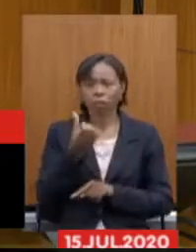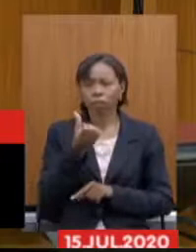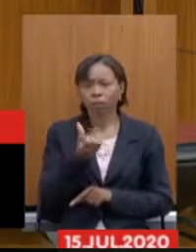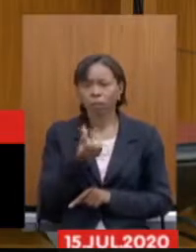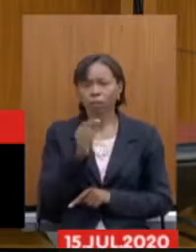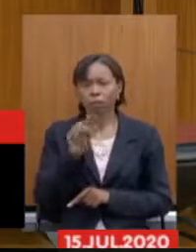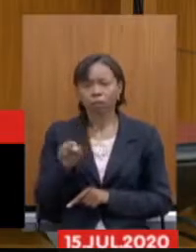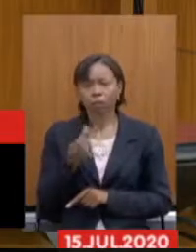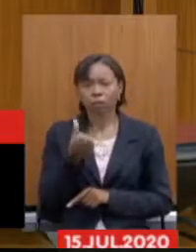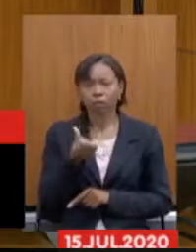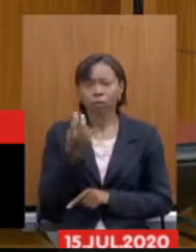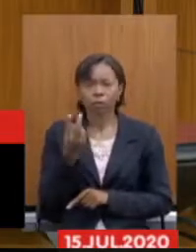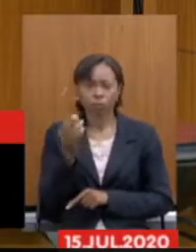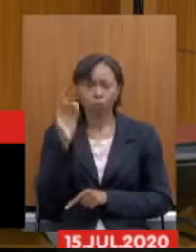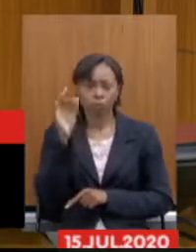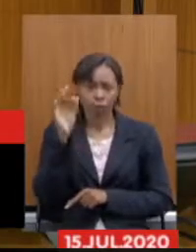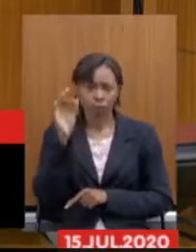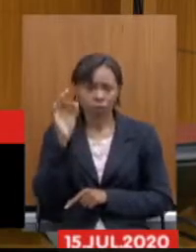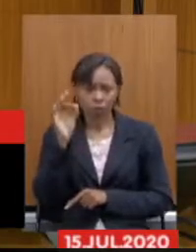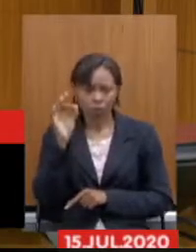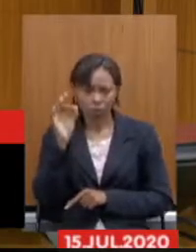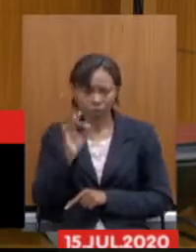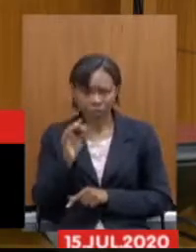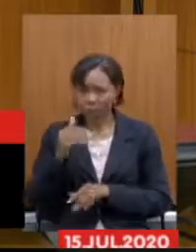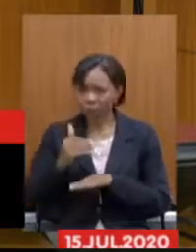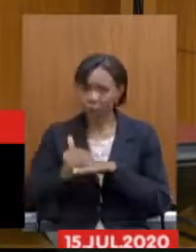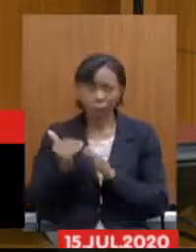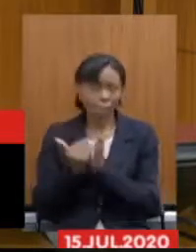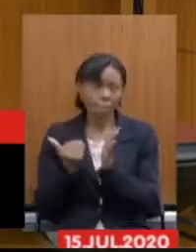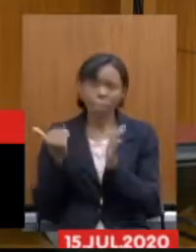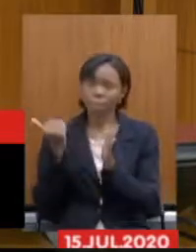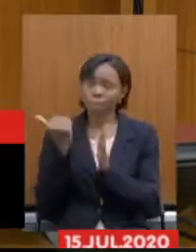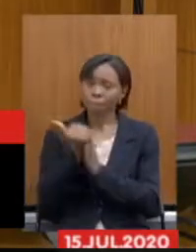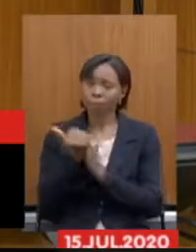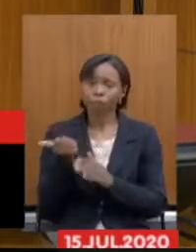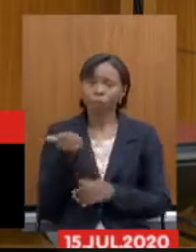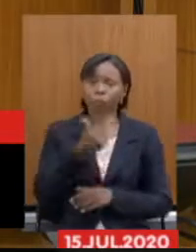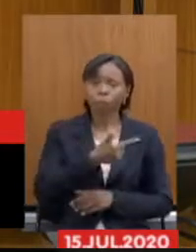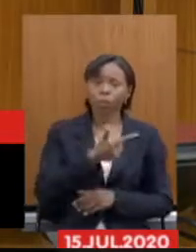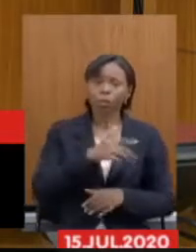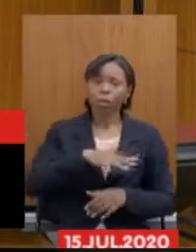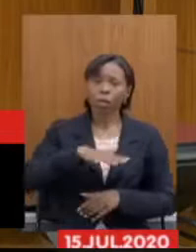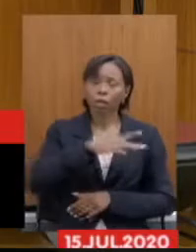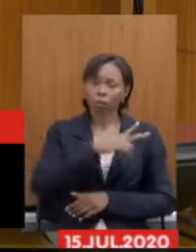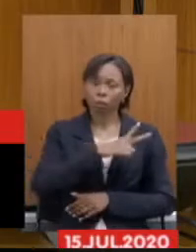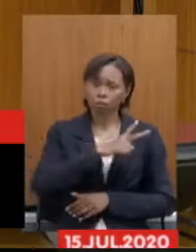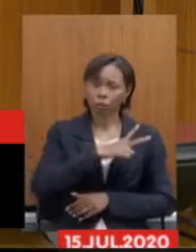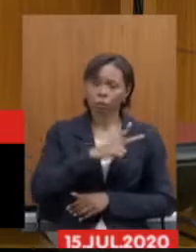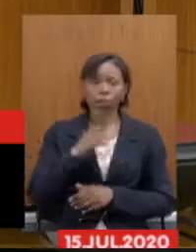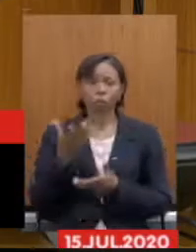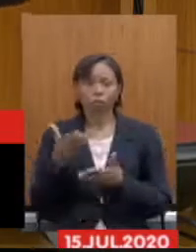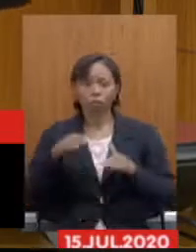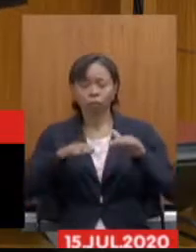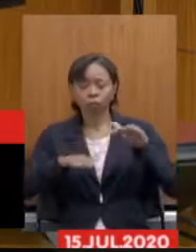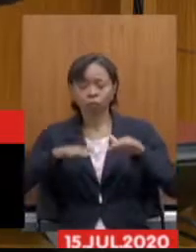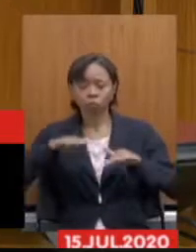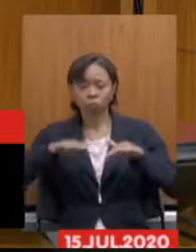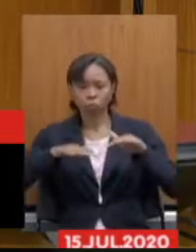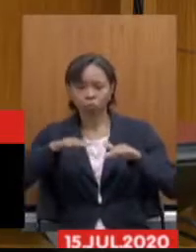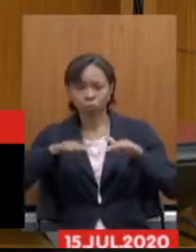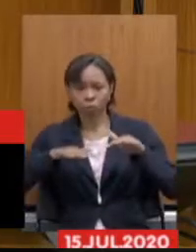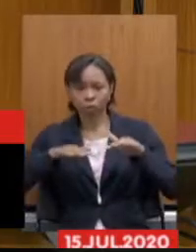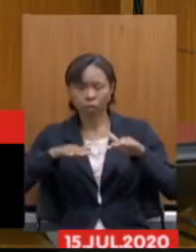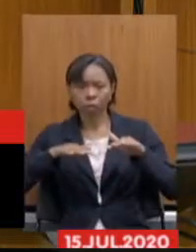vezes maior que no âmbito privado. Portanto, há uma relação simétrica entre a contribuição no setor